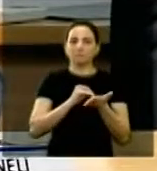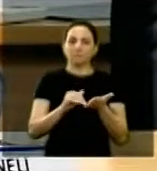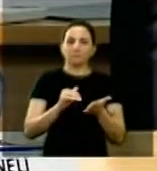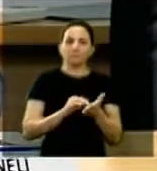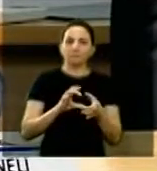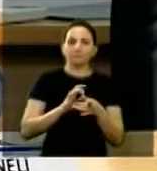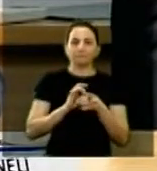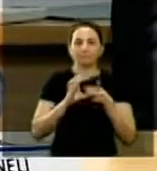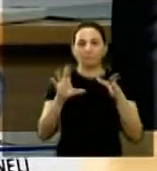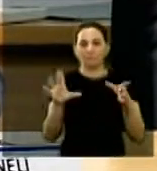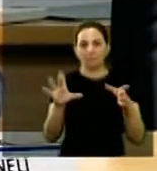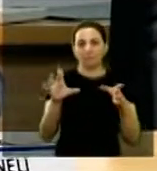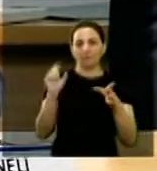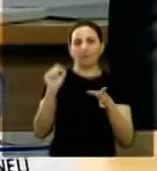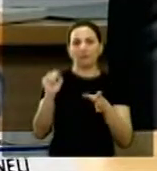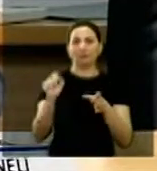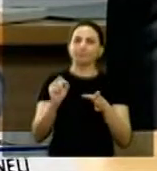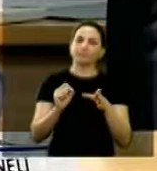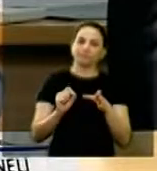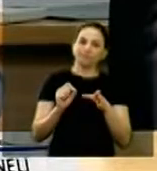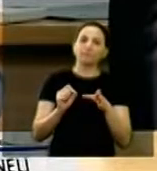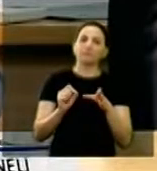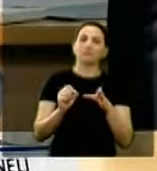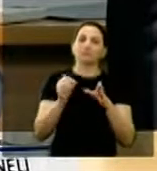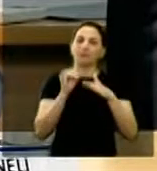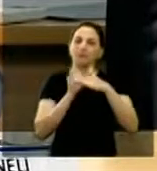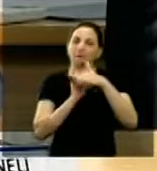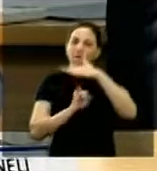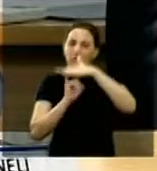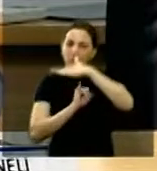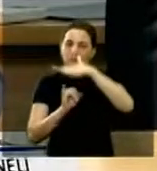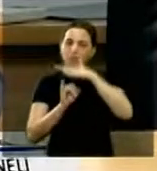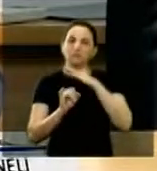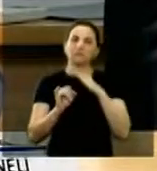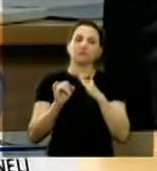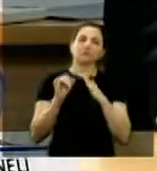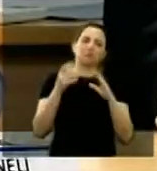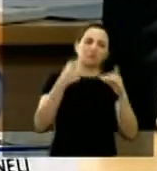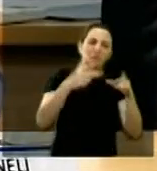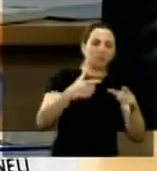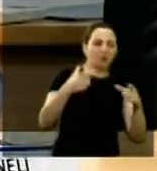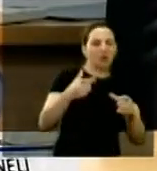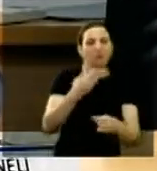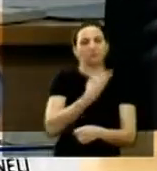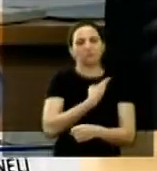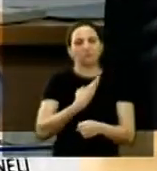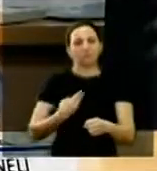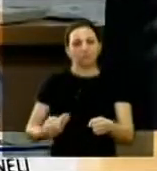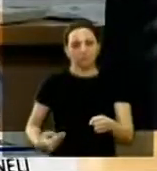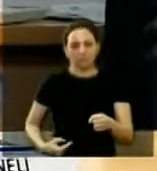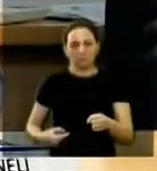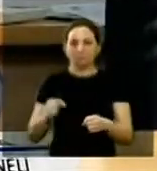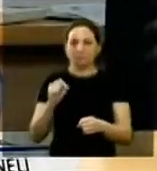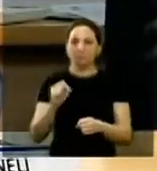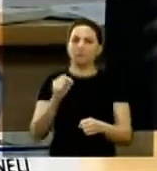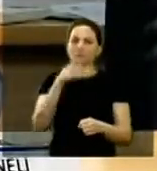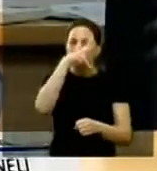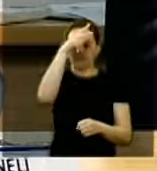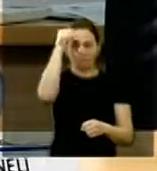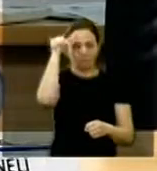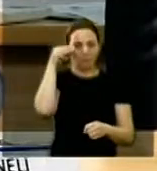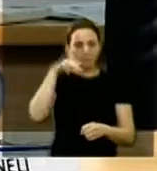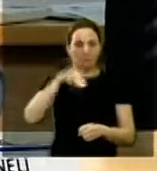autarquias fundações e órgãos municipais considerando que o excelentíssimo senhor prefeito